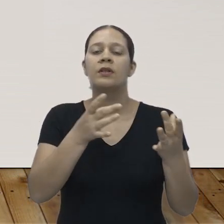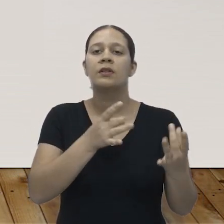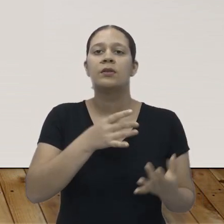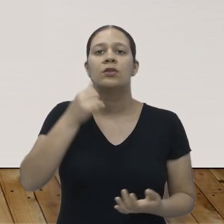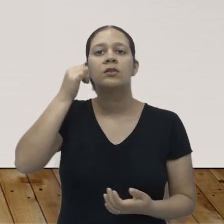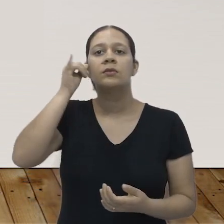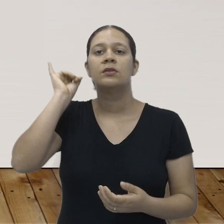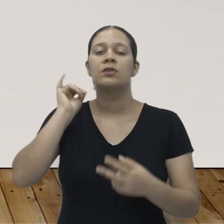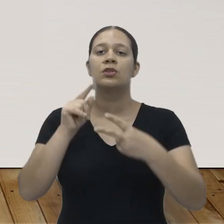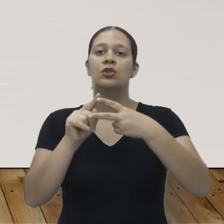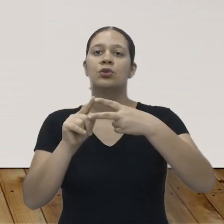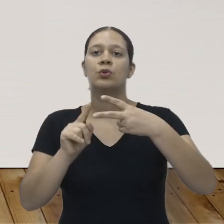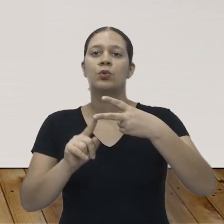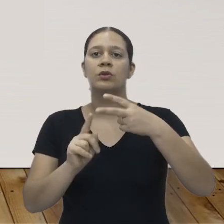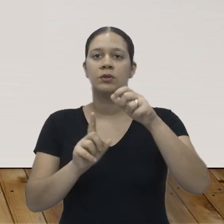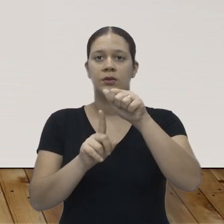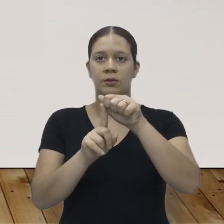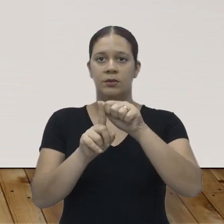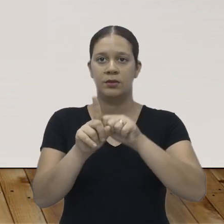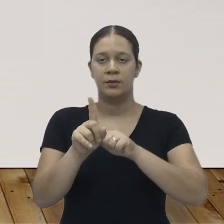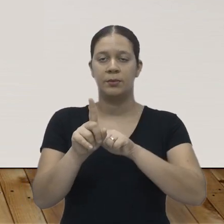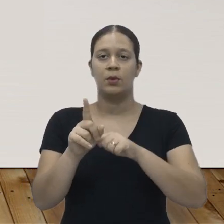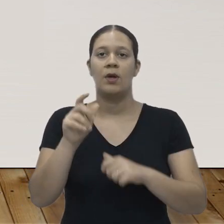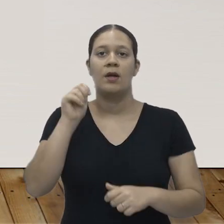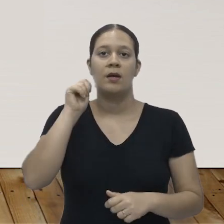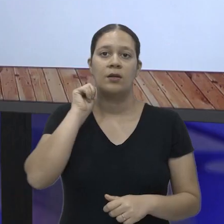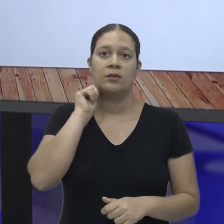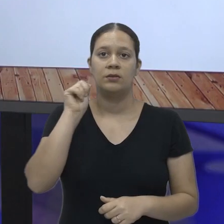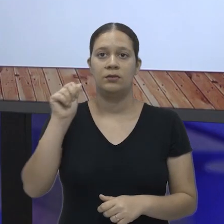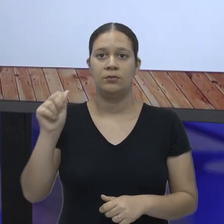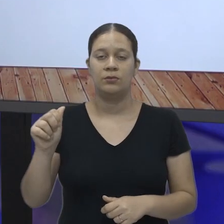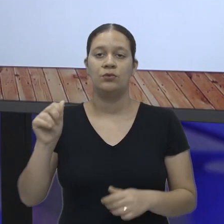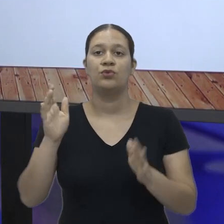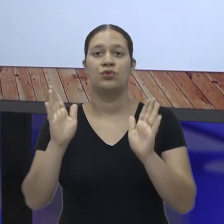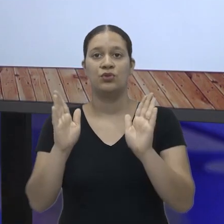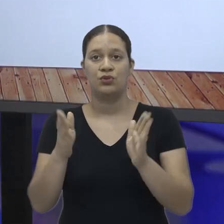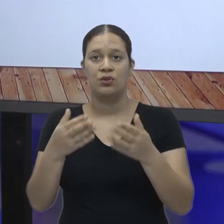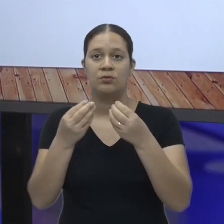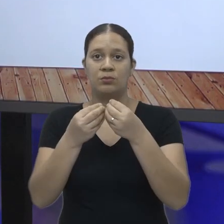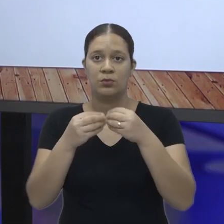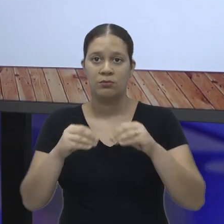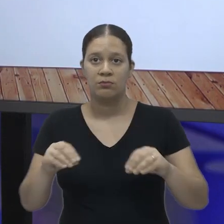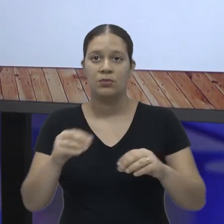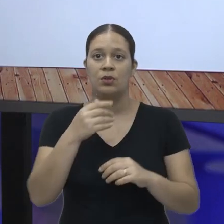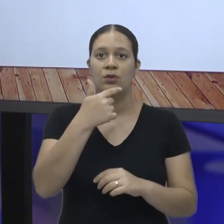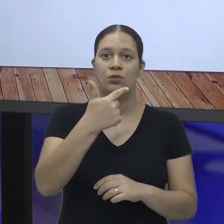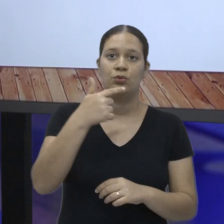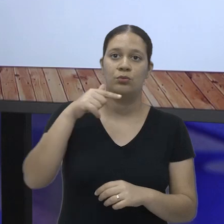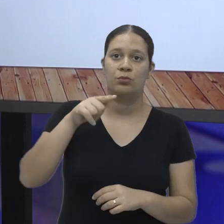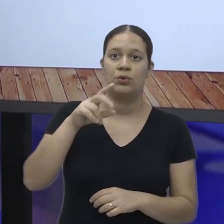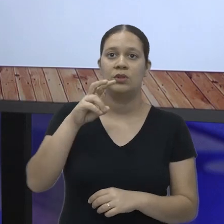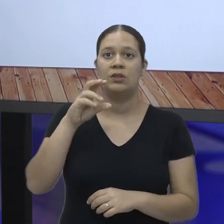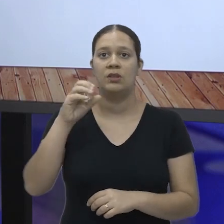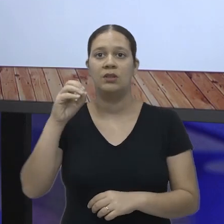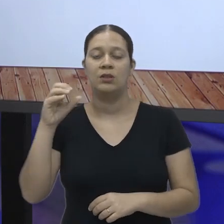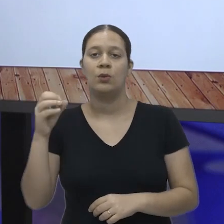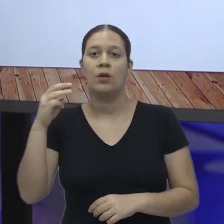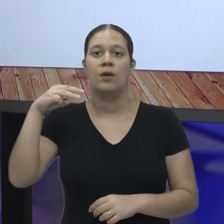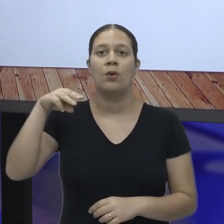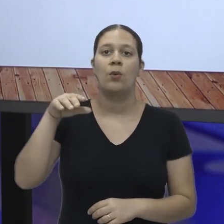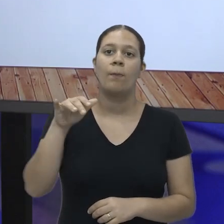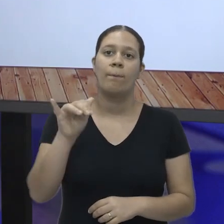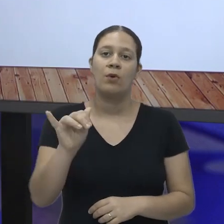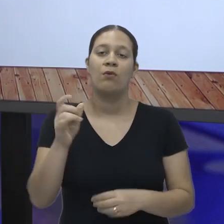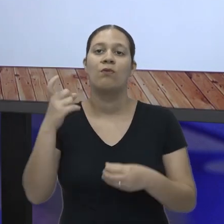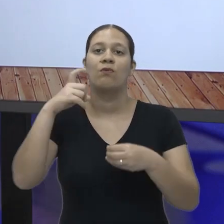comercialização do gado nesses dois meses? Então, nós vimos que em abril, ele já tinha tido um prejuízo de R$ 2.500,00.